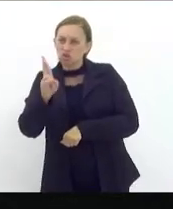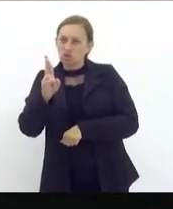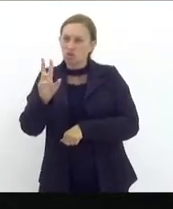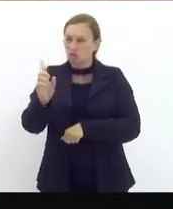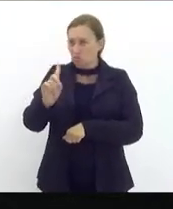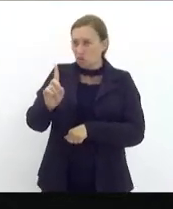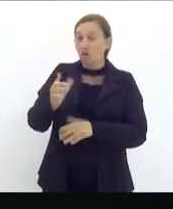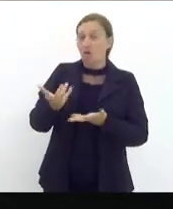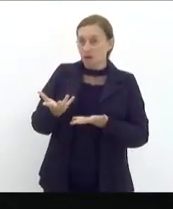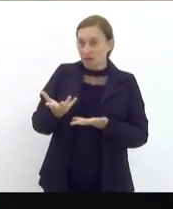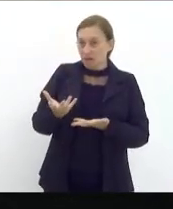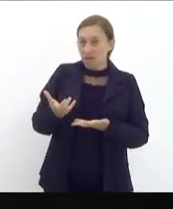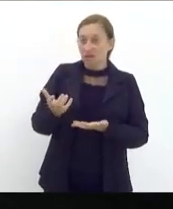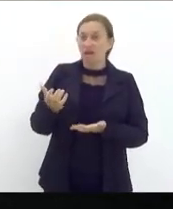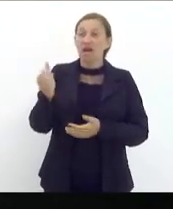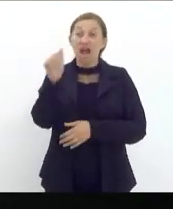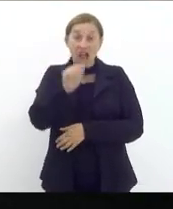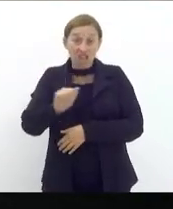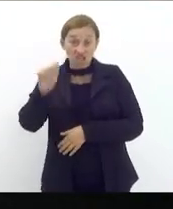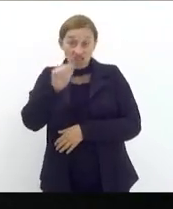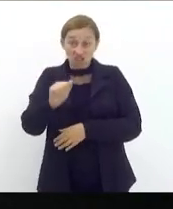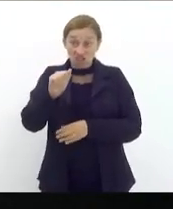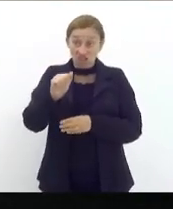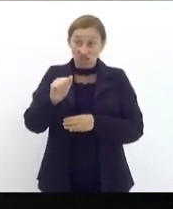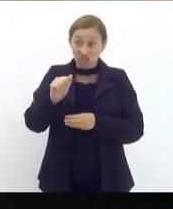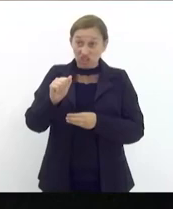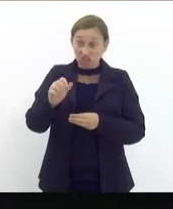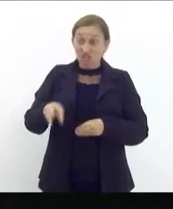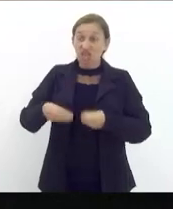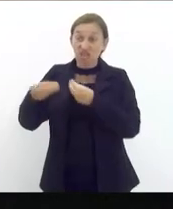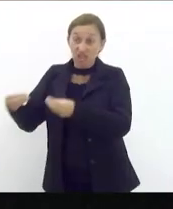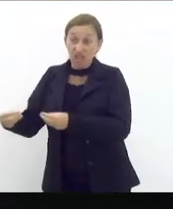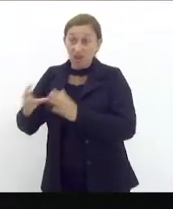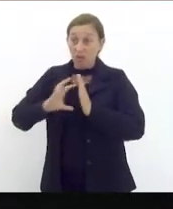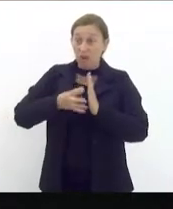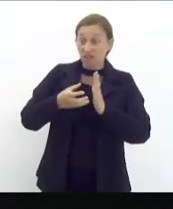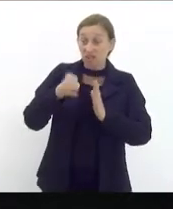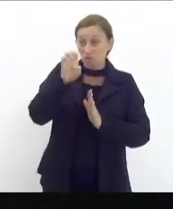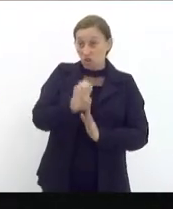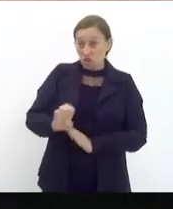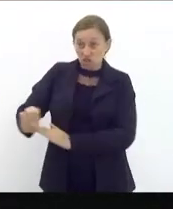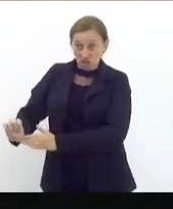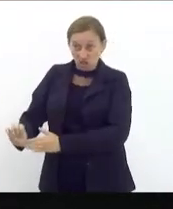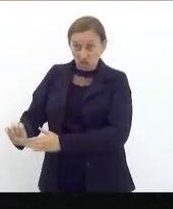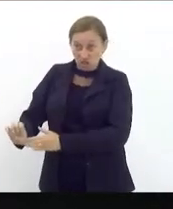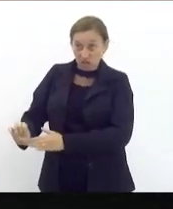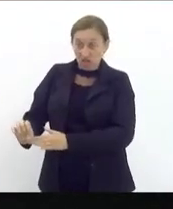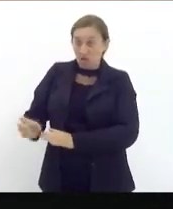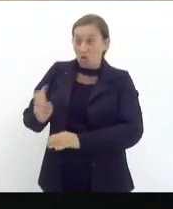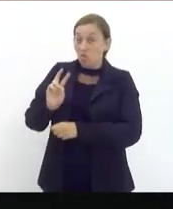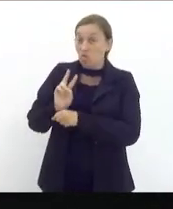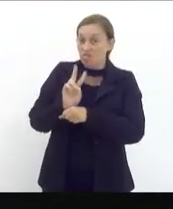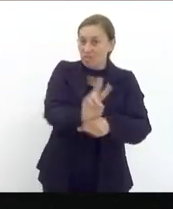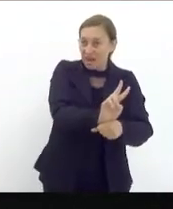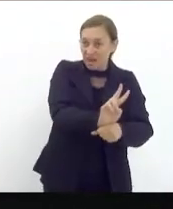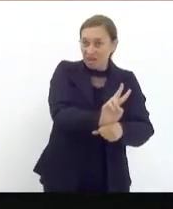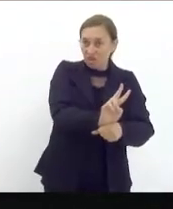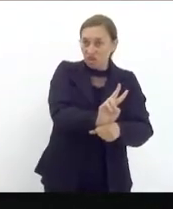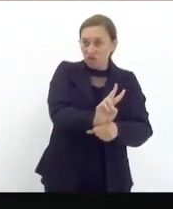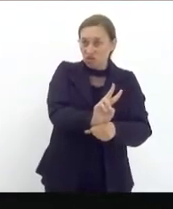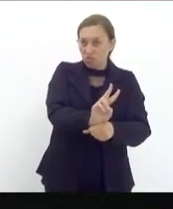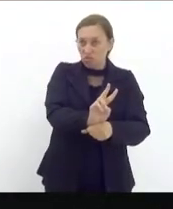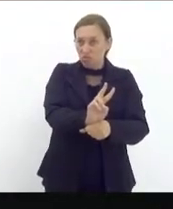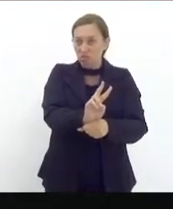a Argentina que está entregue à esquerda acabou de contrair um empréstimo bilionário que tem como